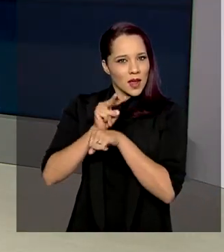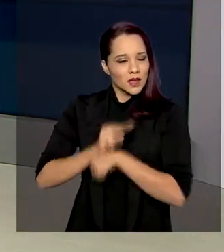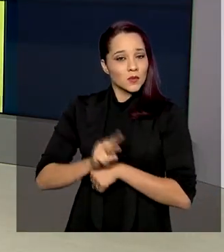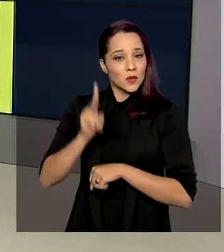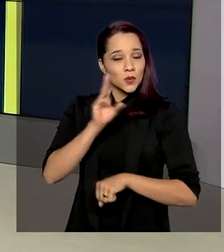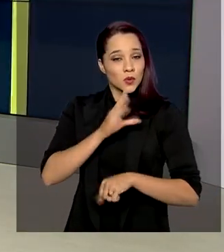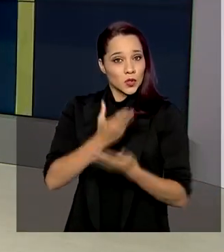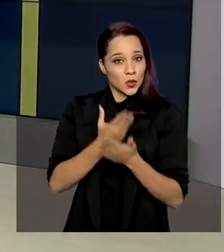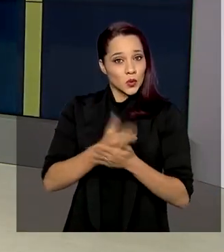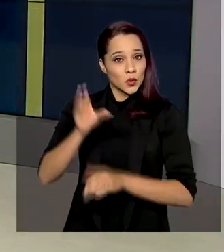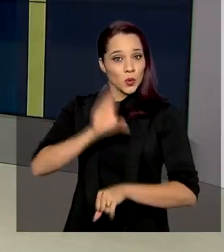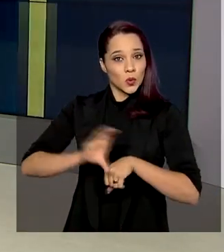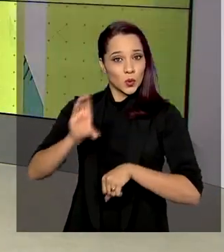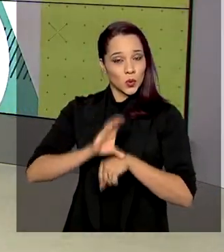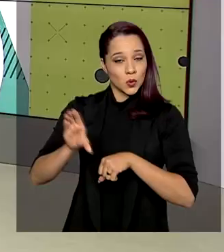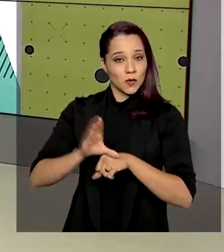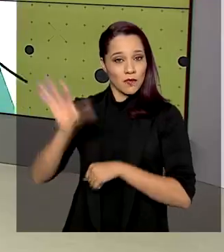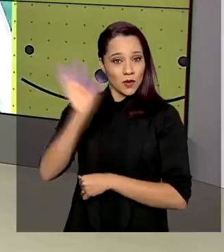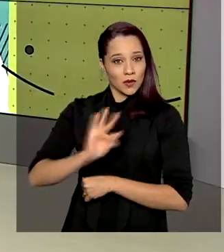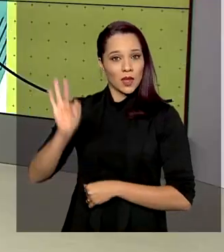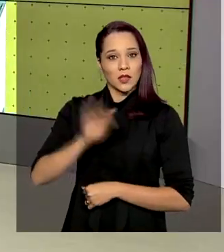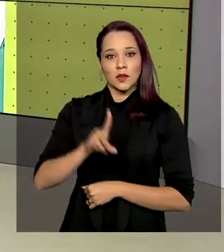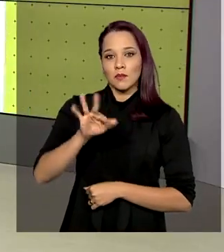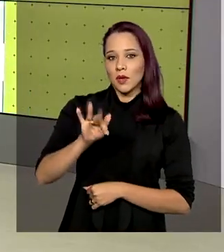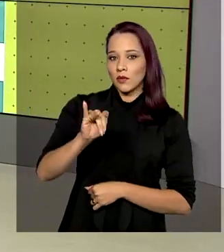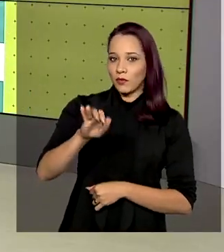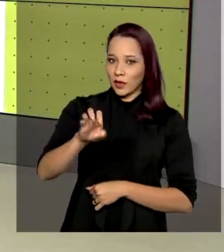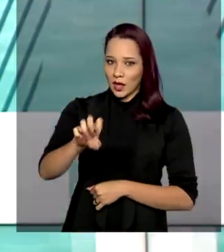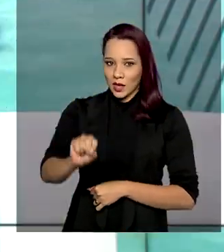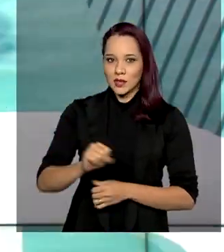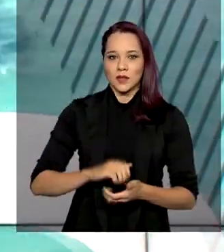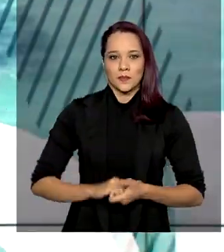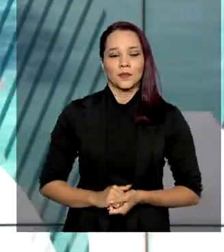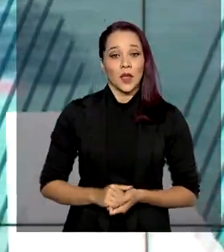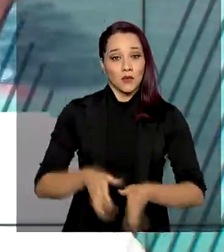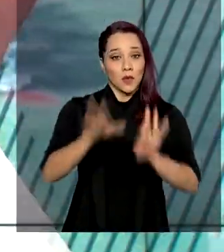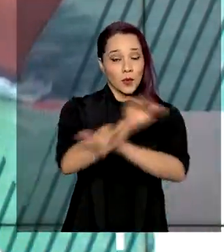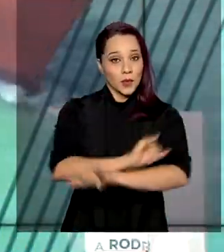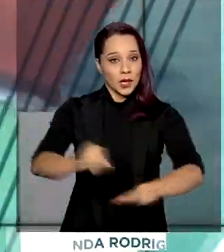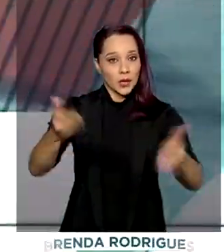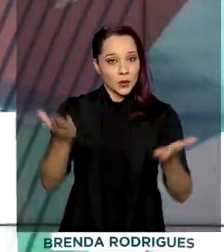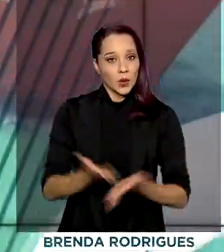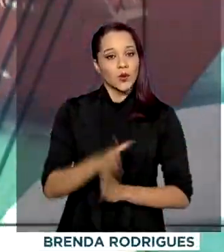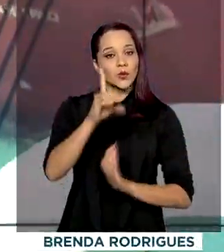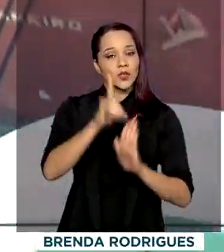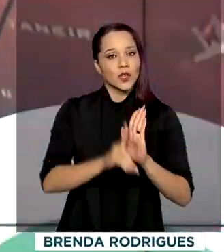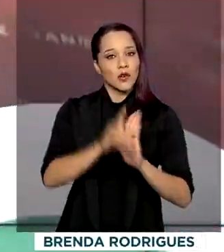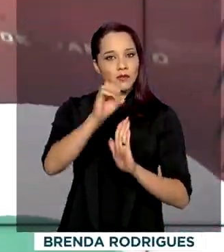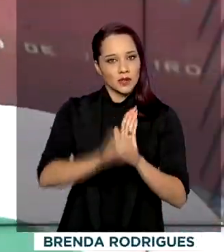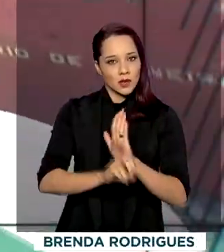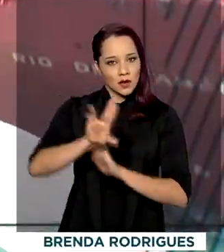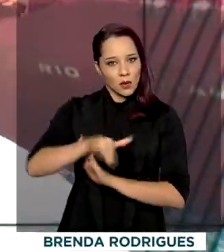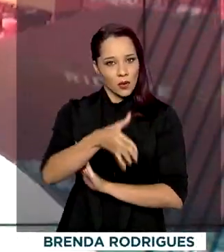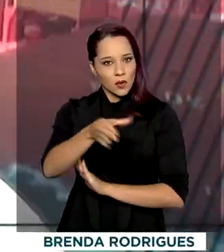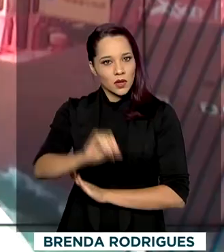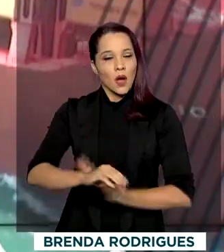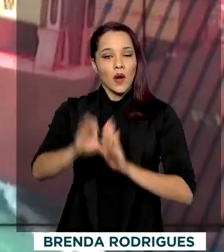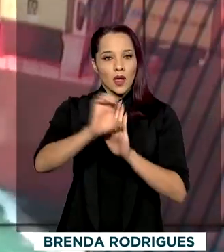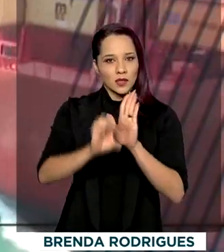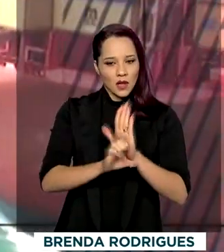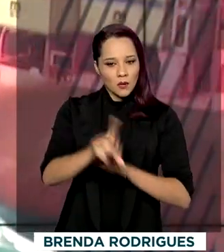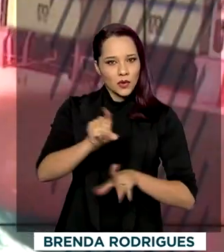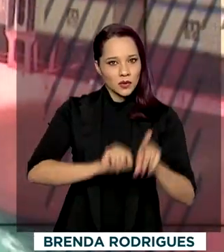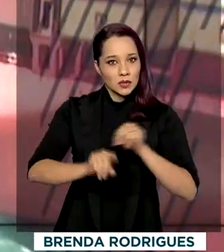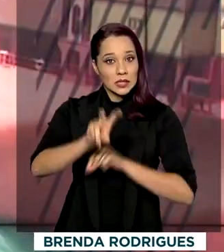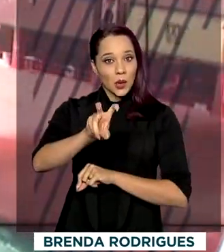curso superior por meio do Fundo de Financiamento Estudantil, o FIES. Foi publicado hoje no Diário Oficial da União um edital para a seleção